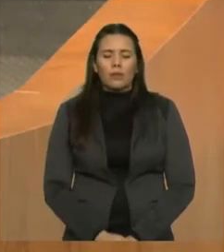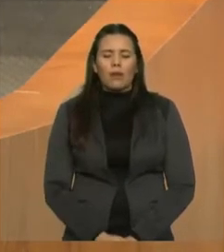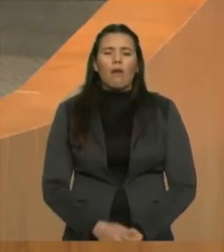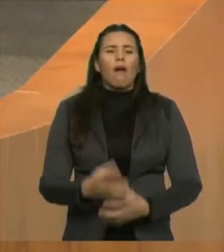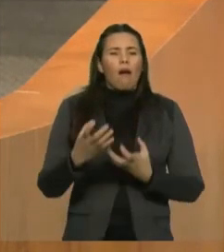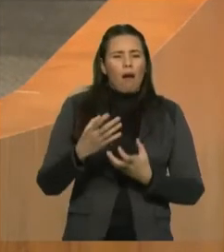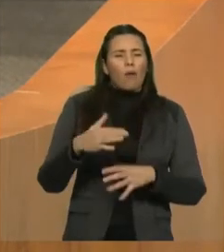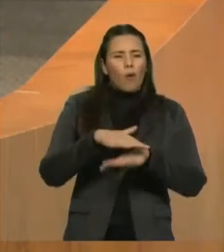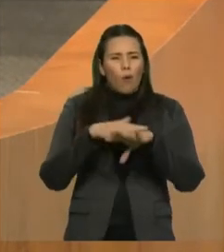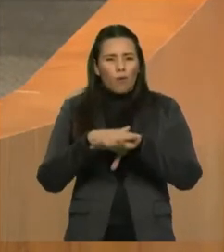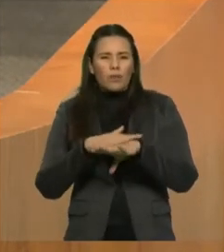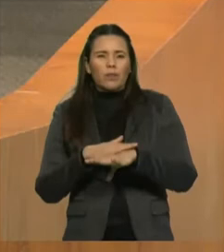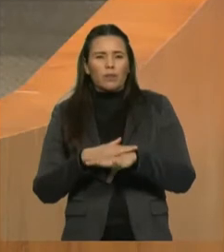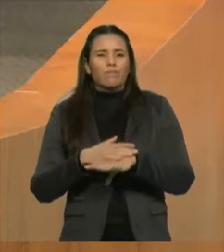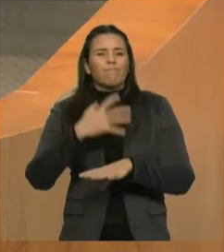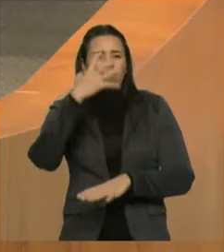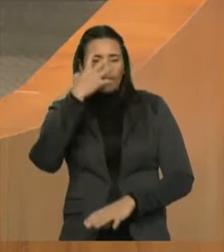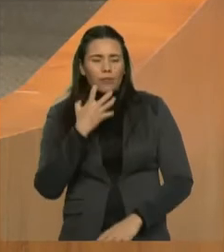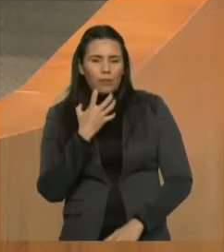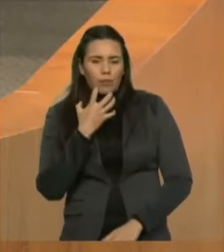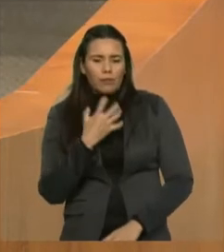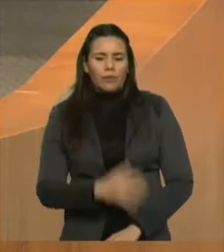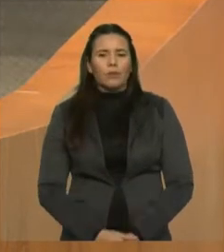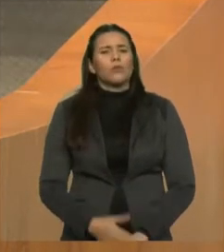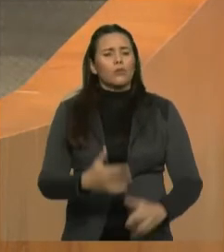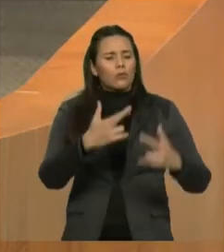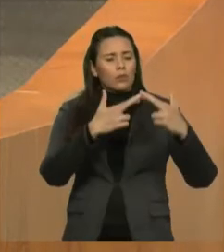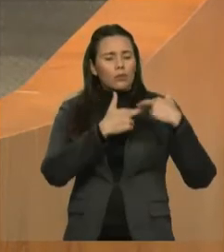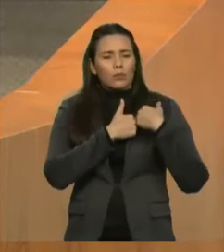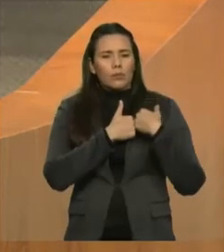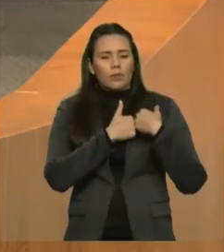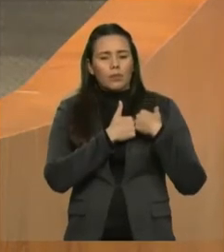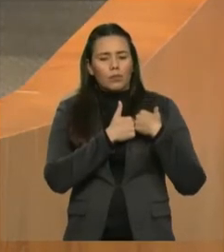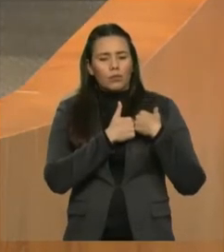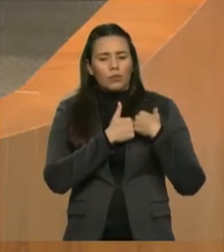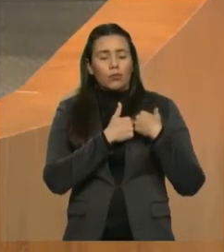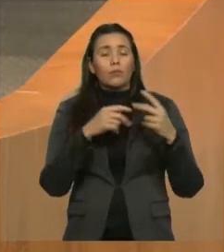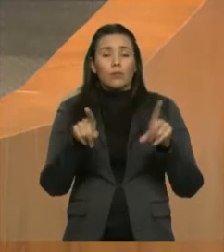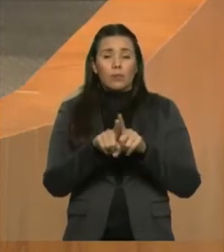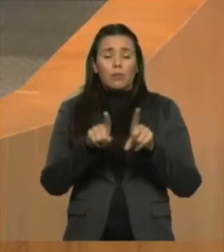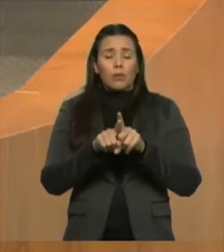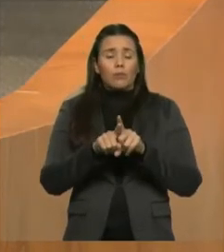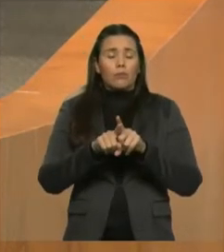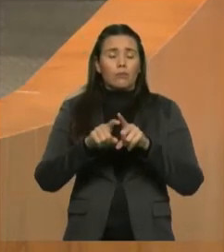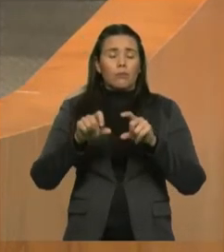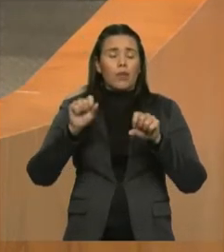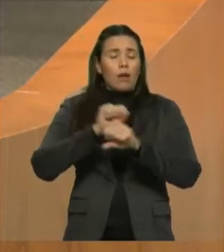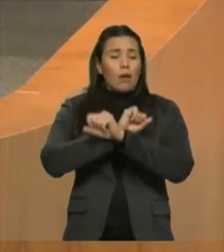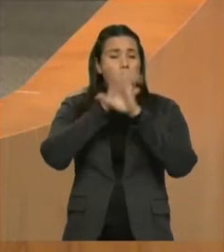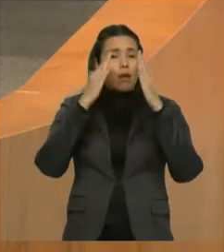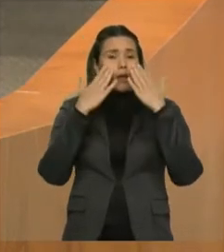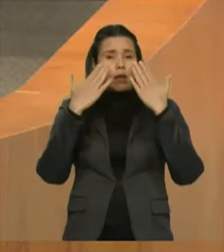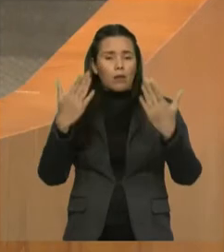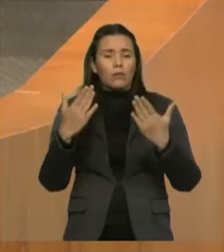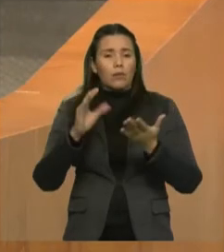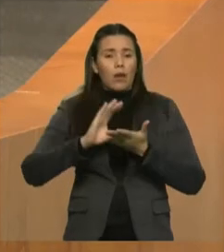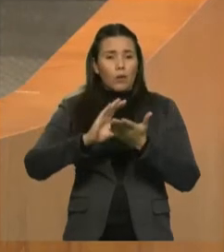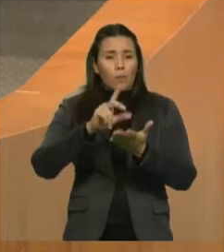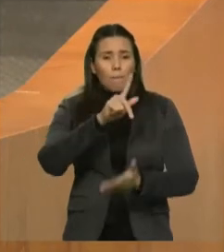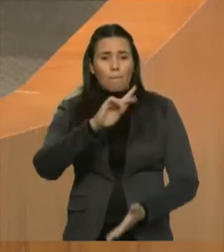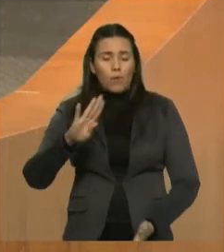de forma séria, de forma responsável e transparente dos recursos públicos do Estado do Maranhão.